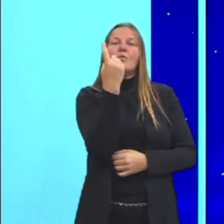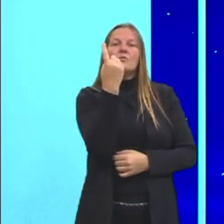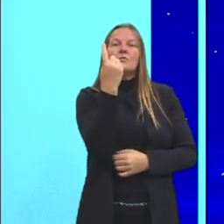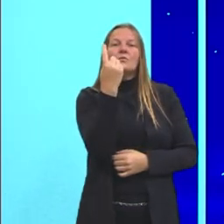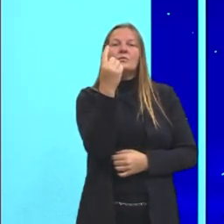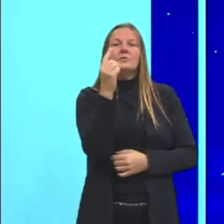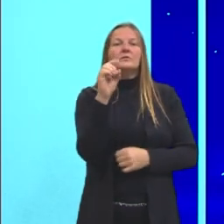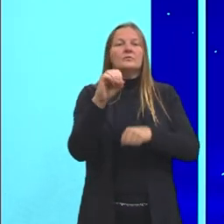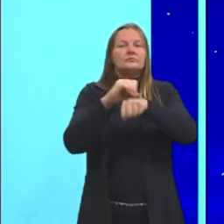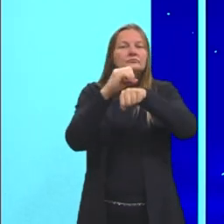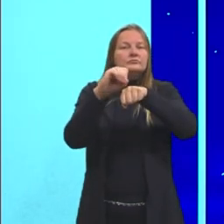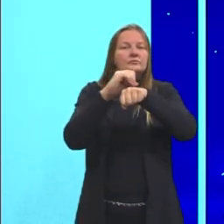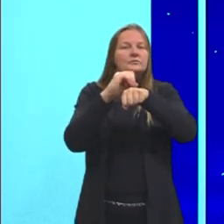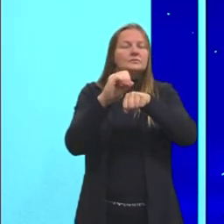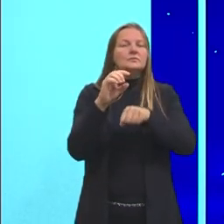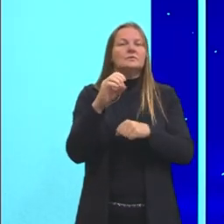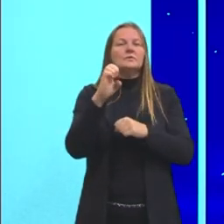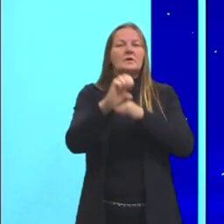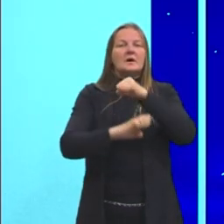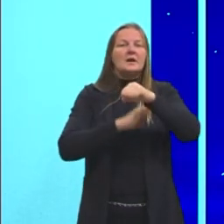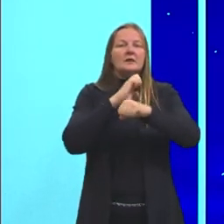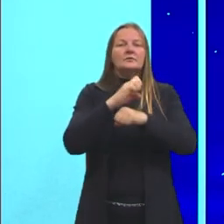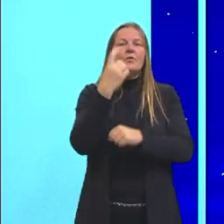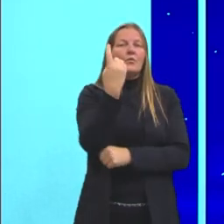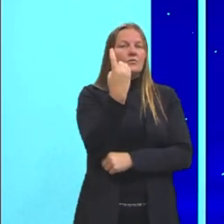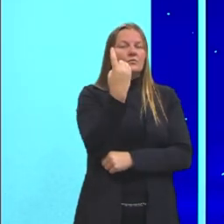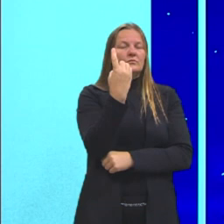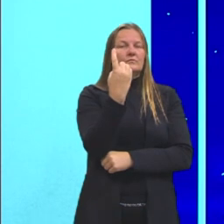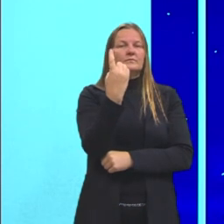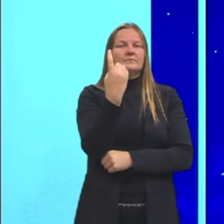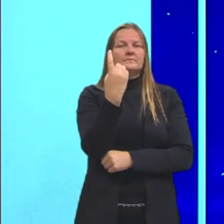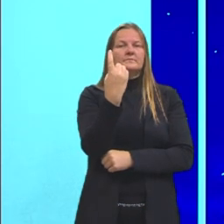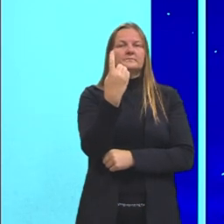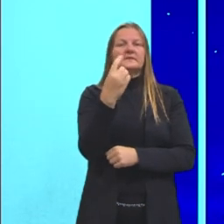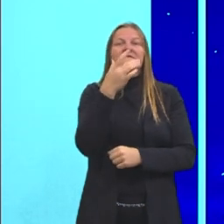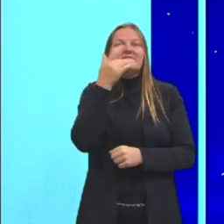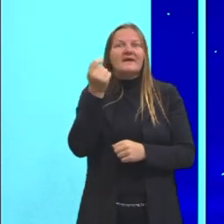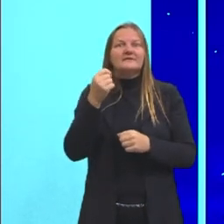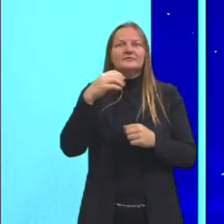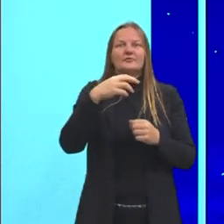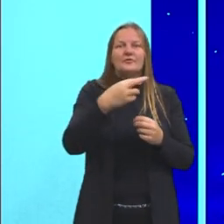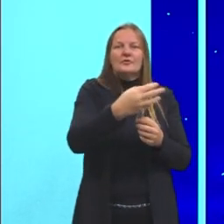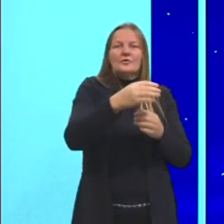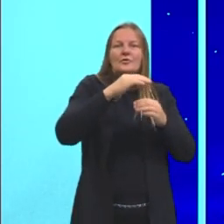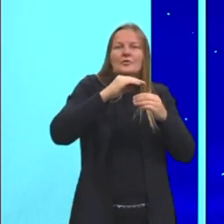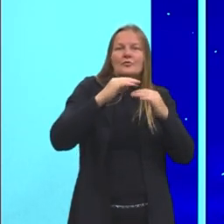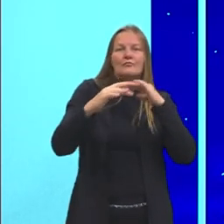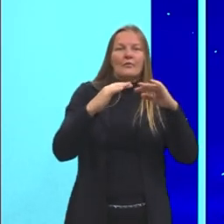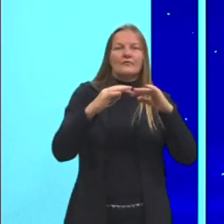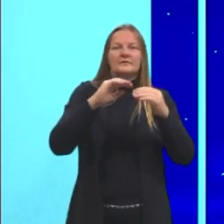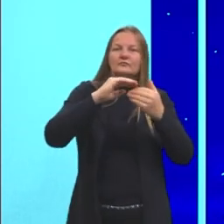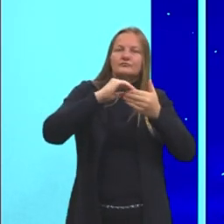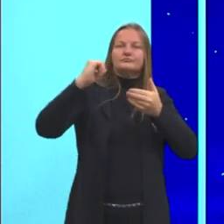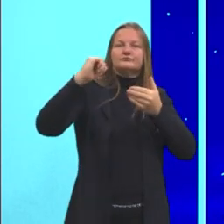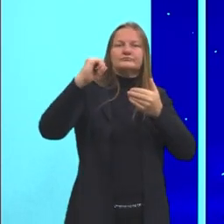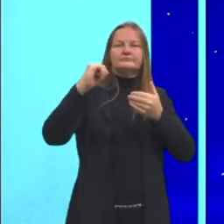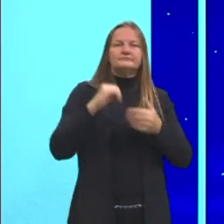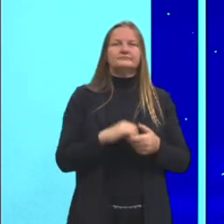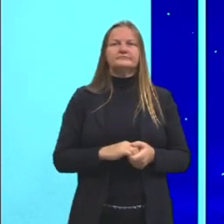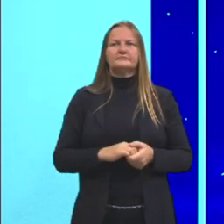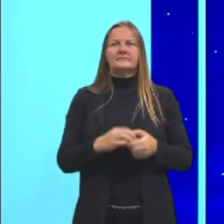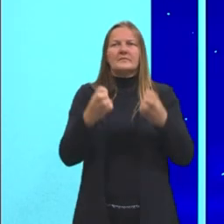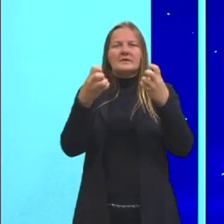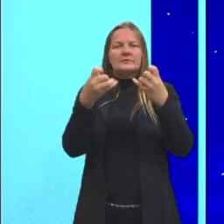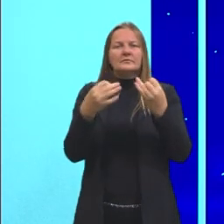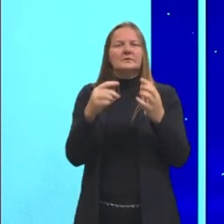de ouro, perdido aqui. O que acontece com esse elétron? Ele é muito fácil de a gente remover. E isso acaba explicando